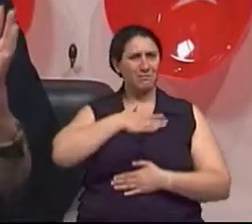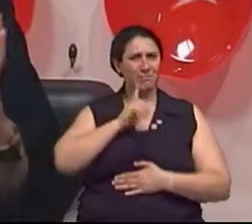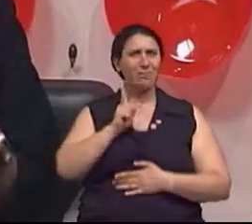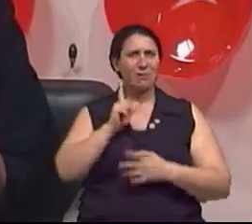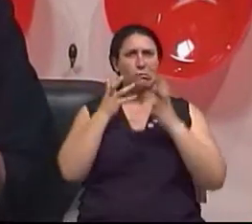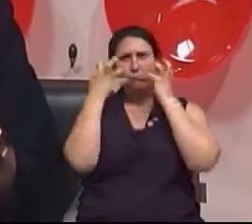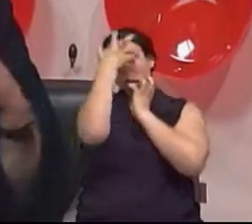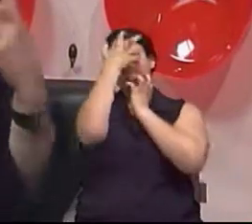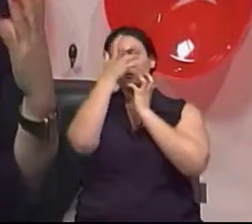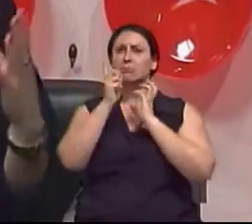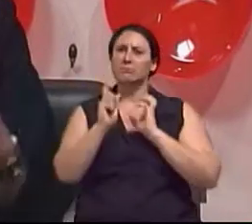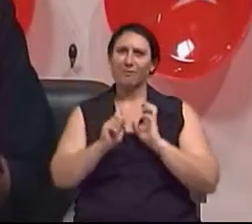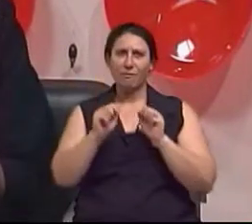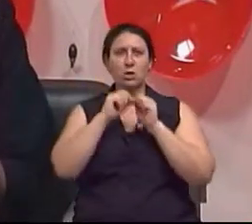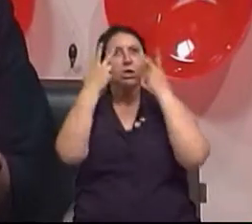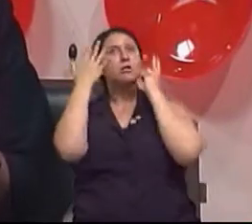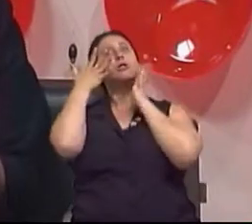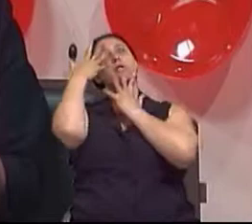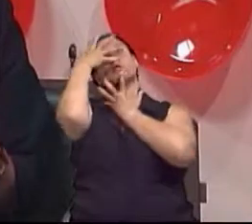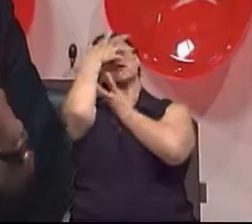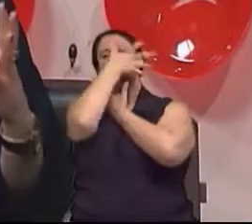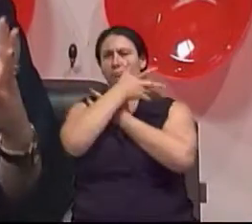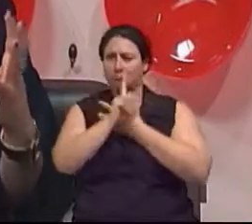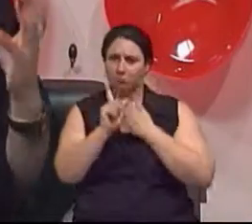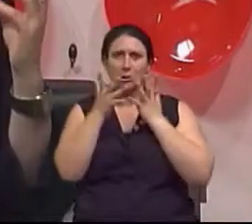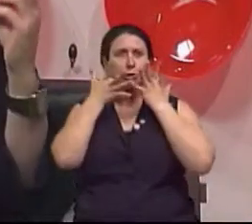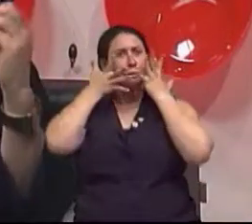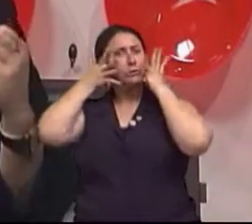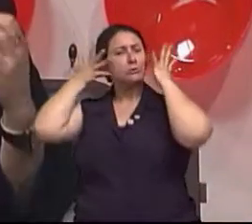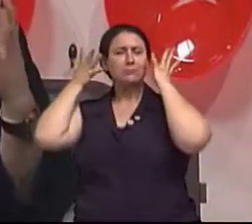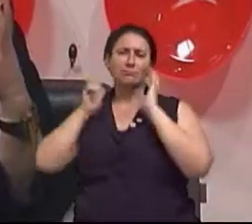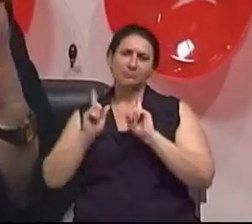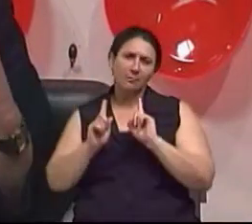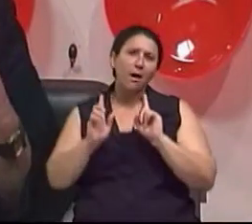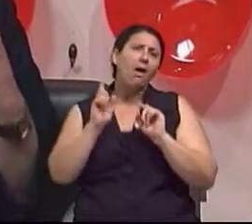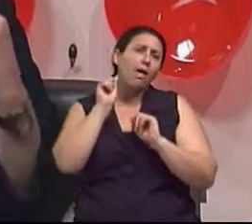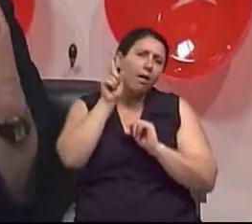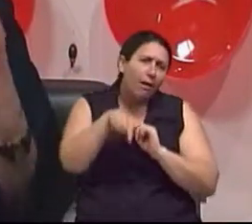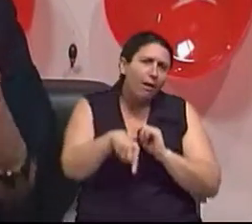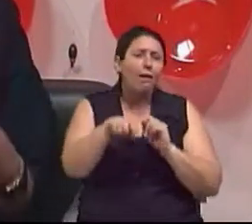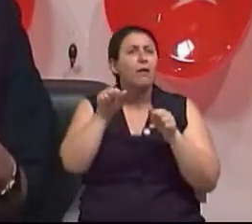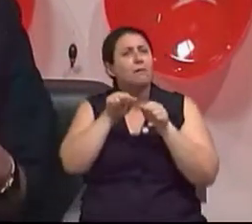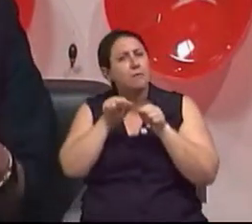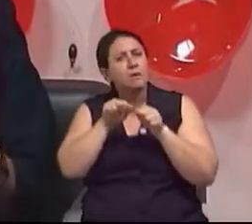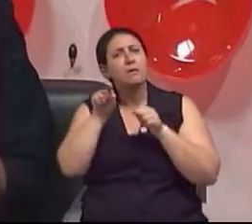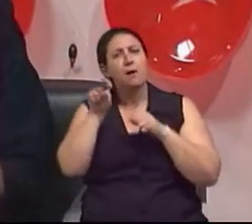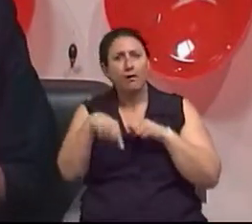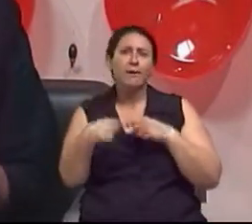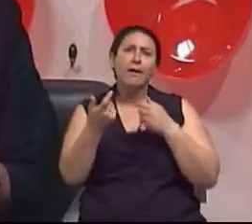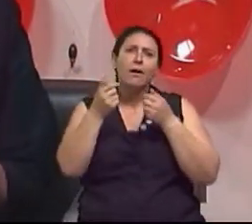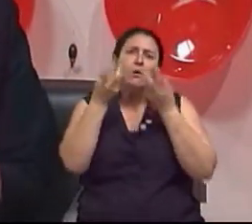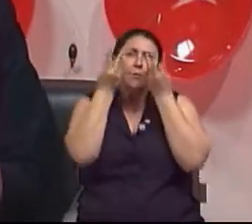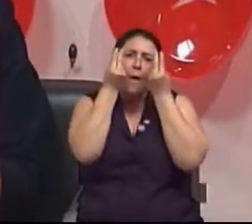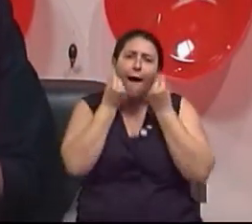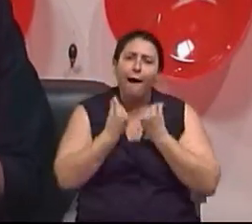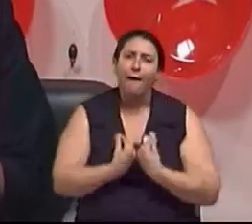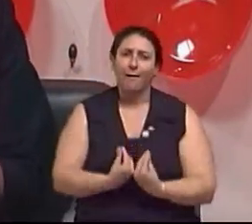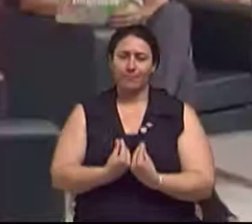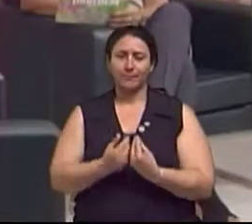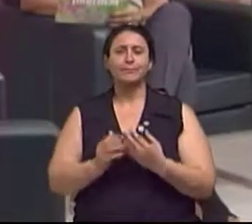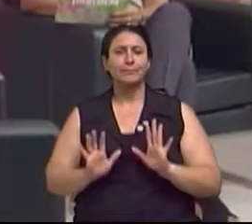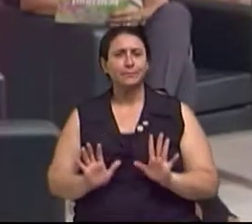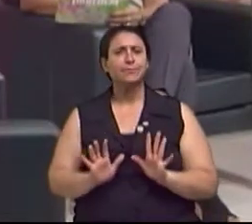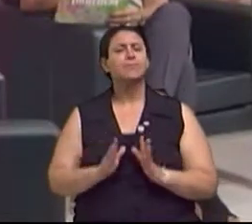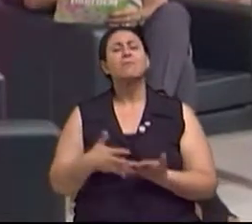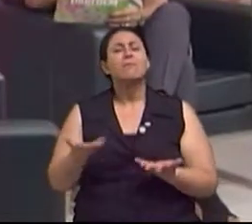não é? Da sua fase. Claro. Então o objetivo é só deixá-las um pouquinho mais suaves. Suavizá-las, exatamente. E